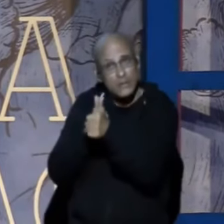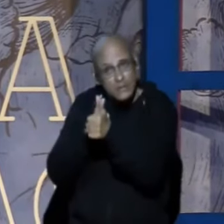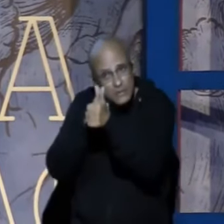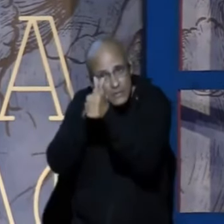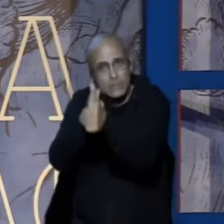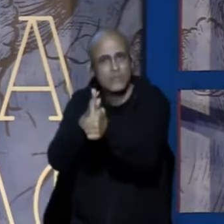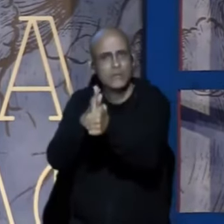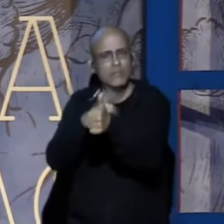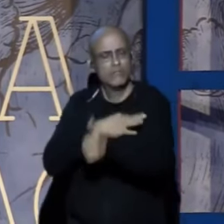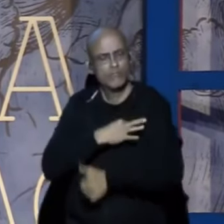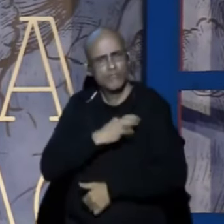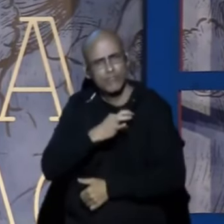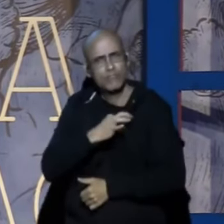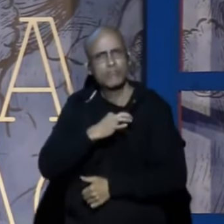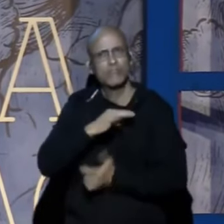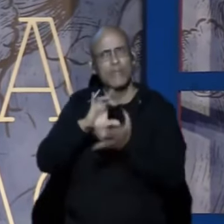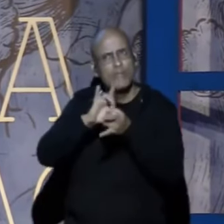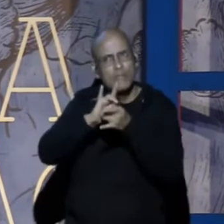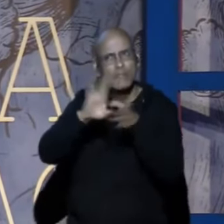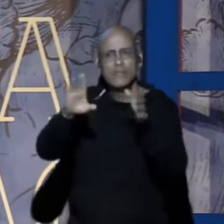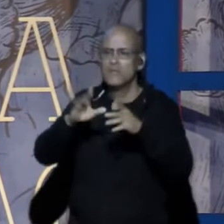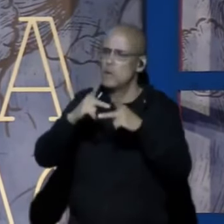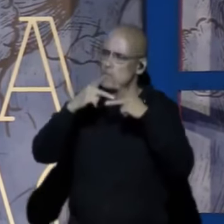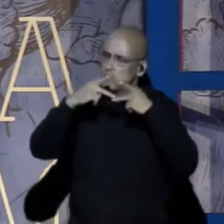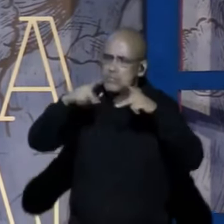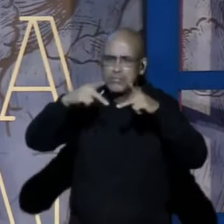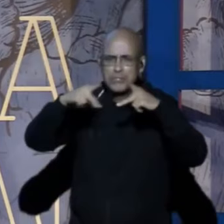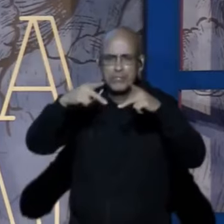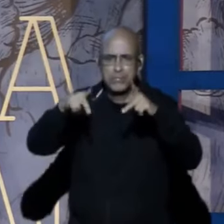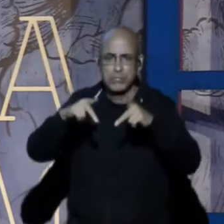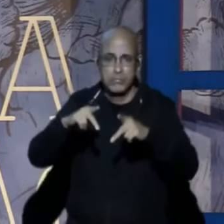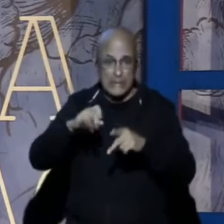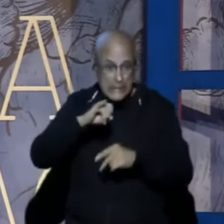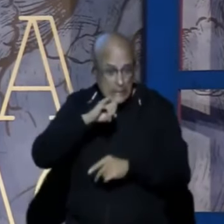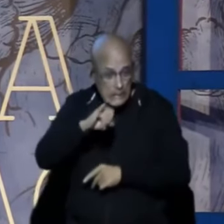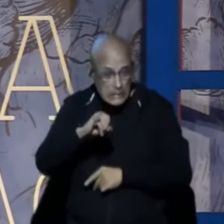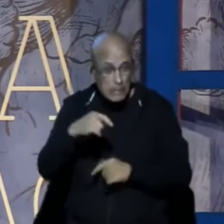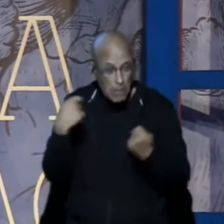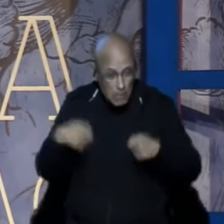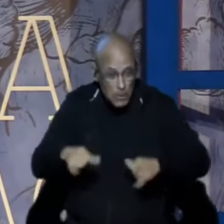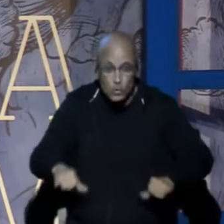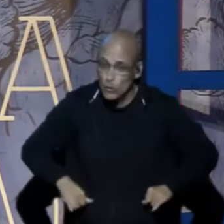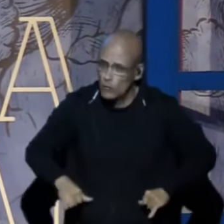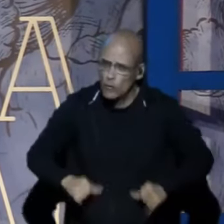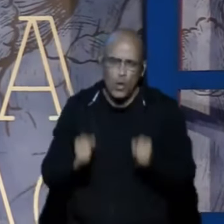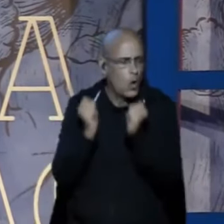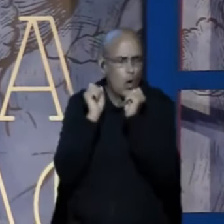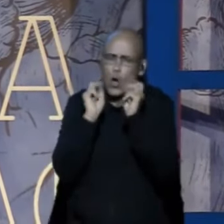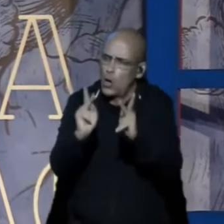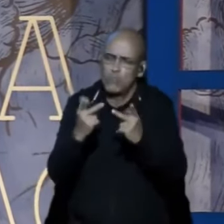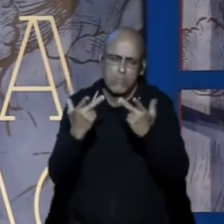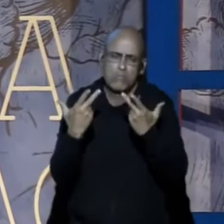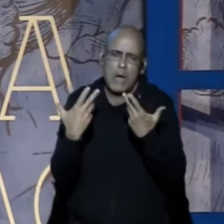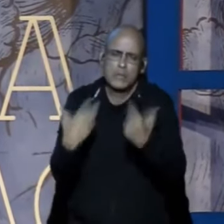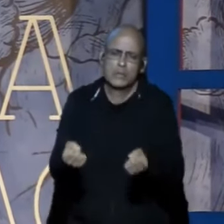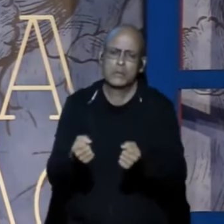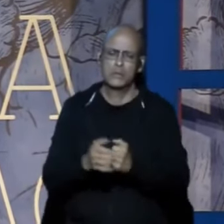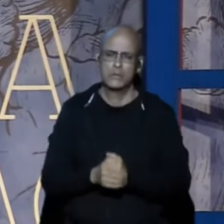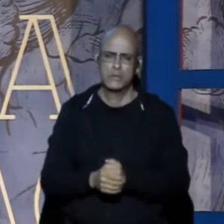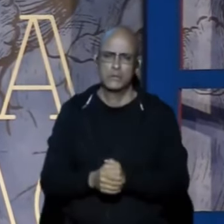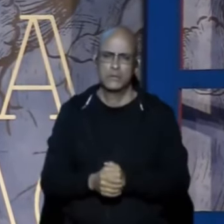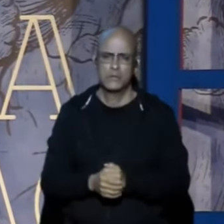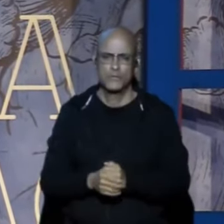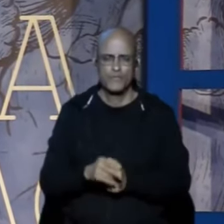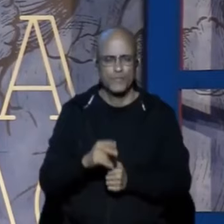Disponíveis para Deus Inclusive para sofrer em favor Da sua causa Me lembro que foi exatamente